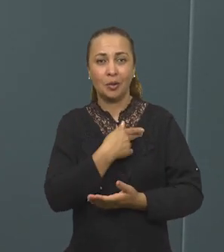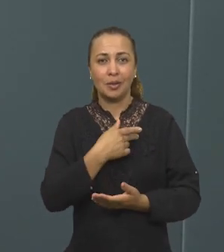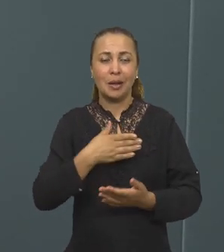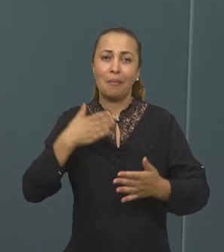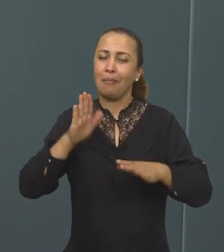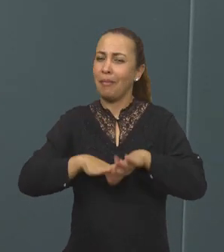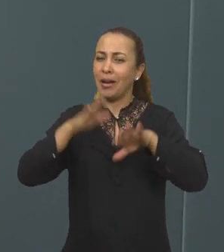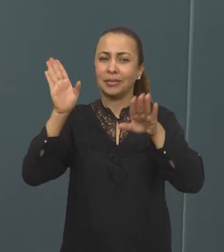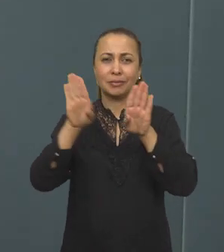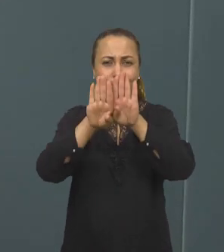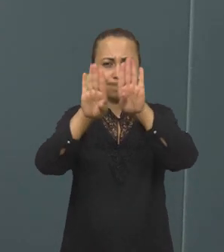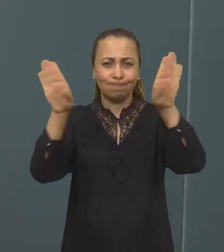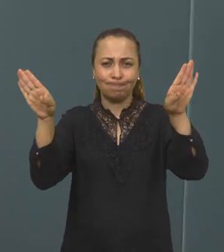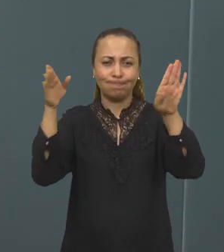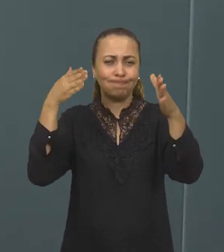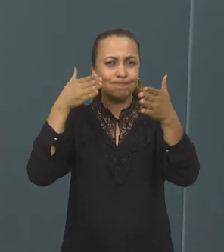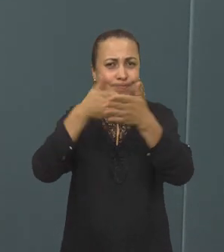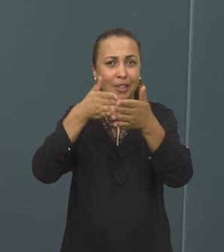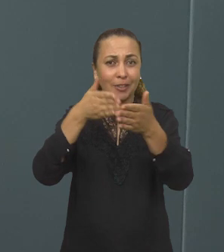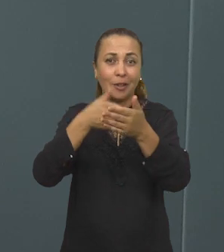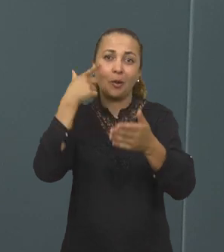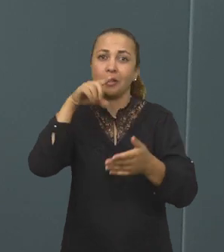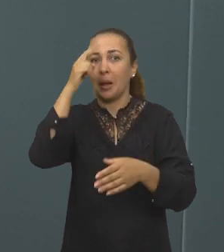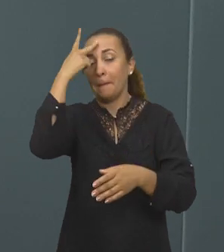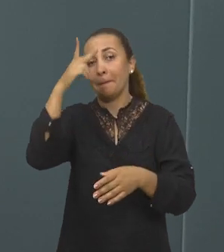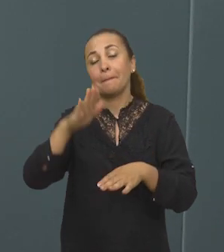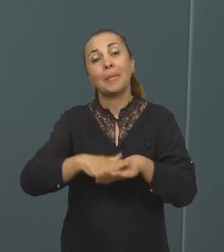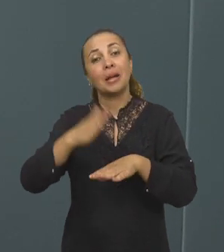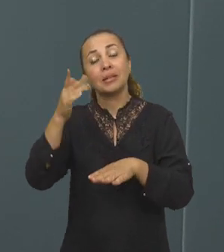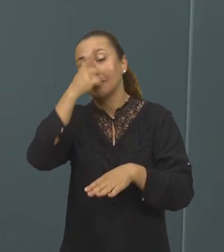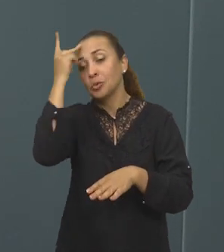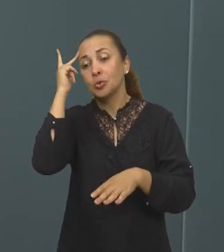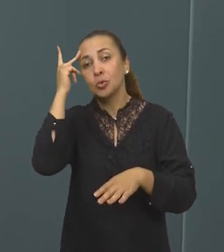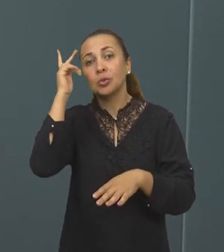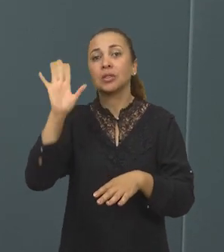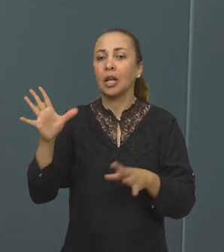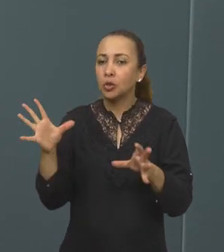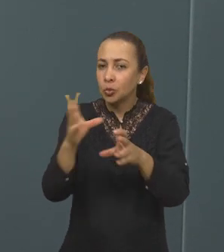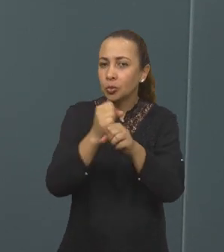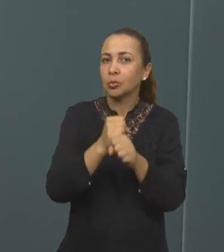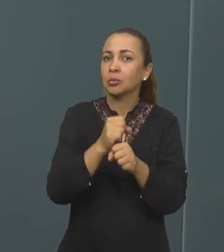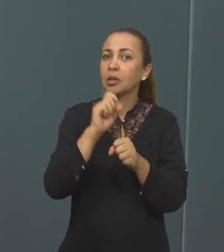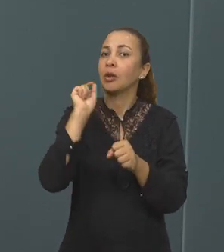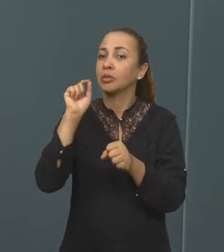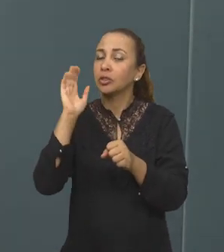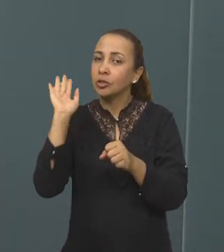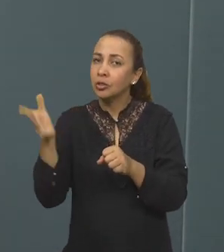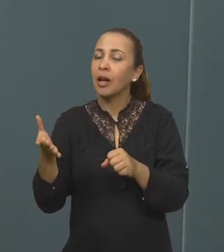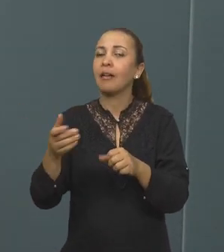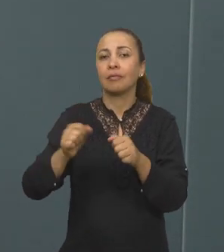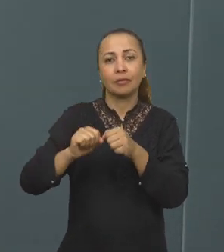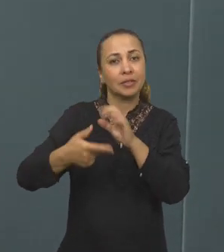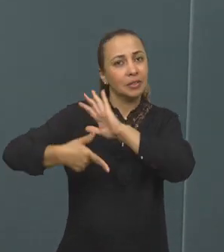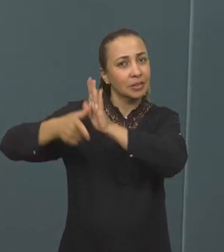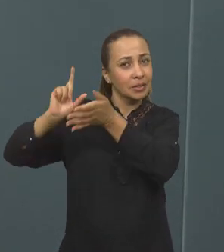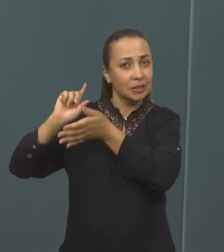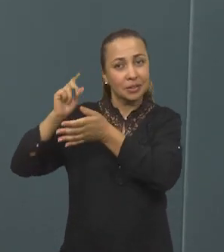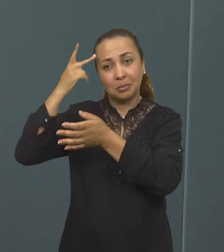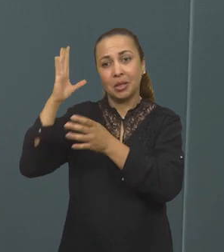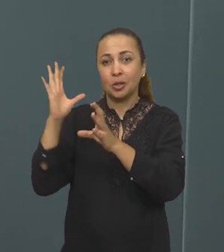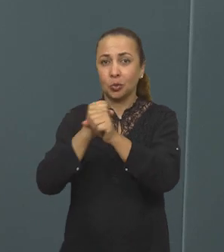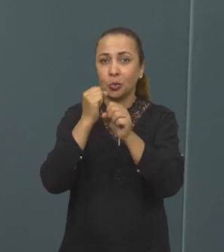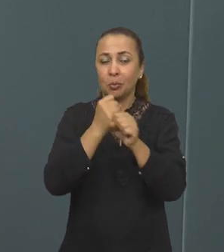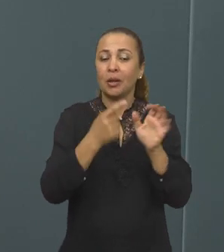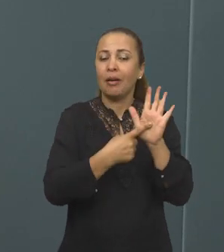barreira é conseguir mais casos para que a gente some aos que já foram feitos no laboratório, para que assim